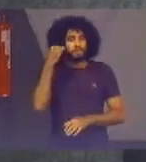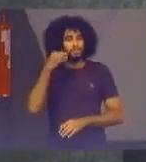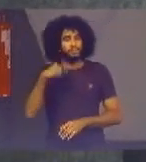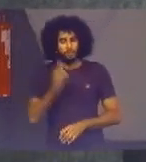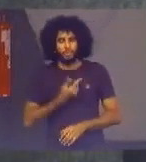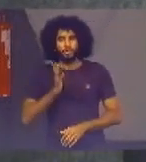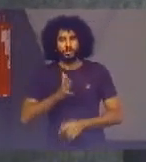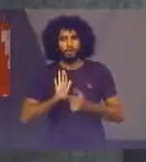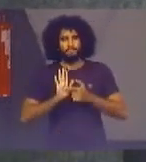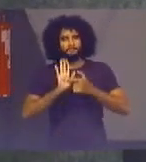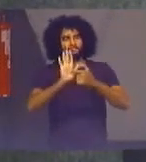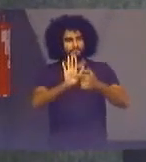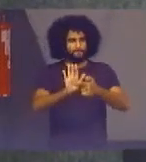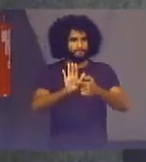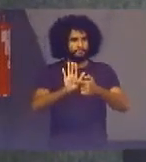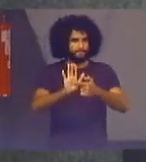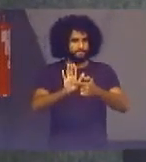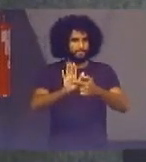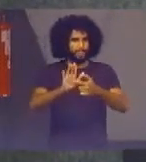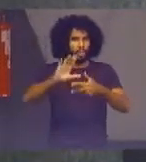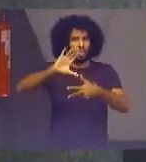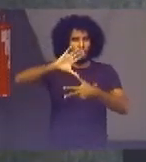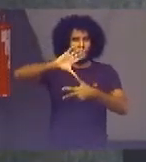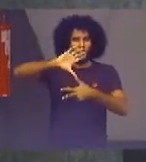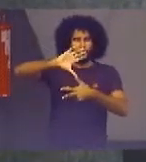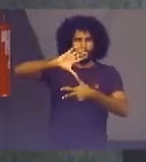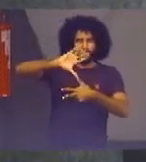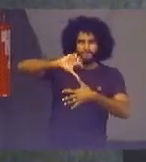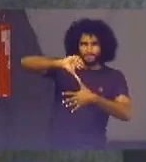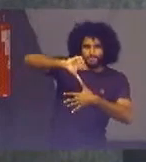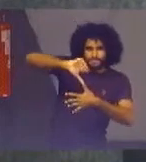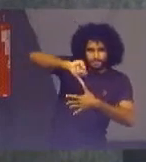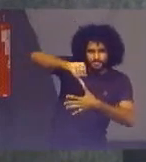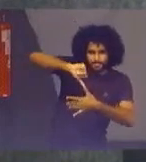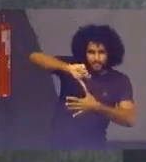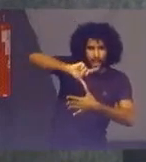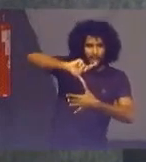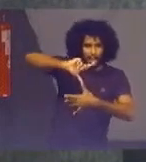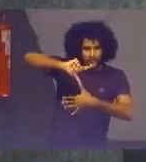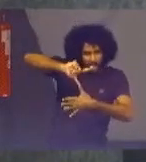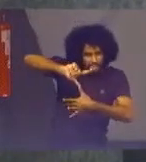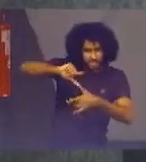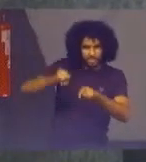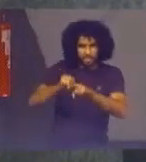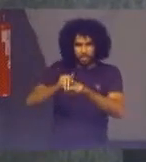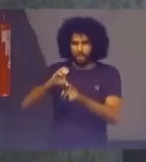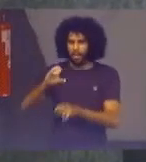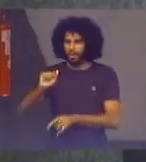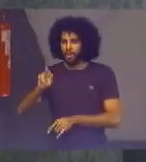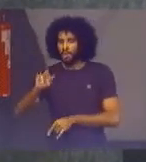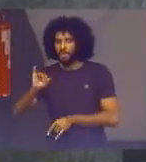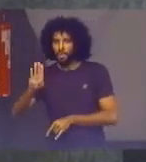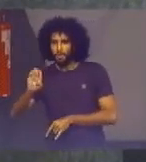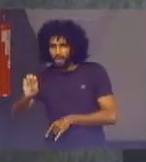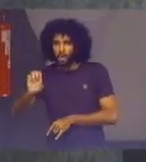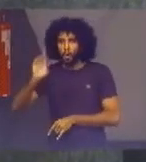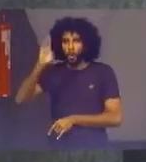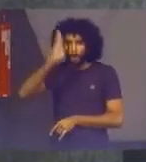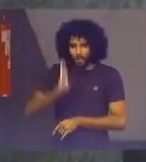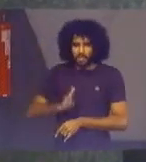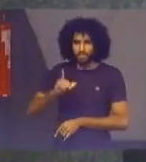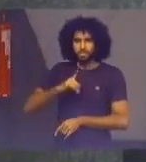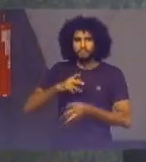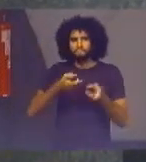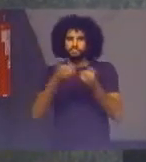No âmbito Da América Latina E do Caribe Em outros espaços Internacionais E o Brasil Vem sendo reconhecido